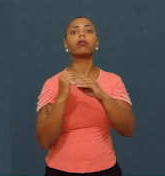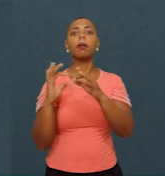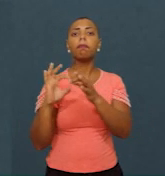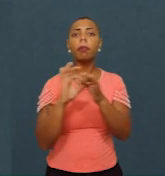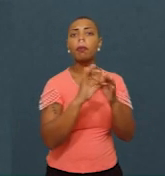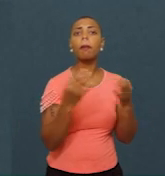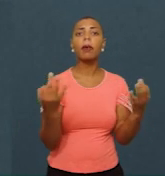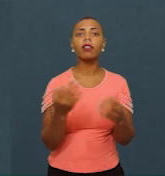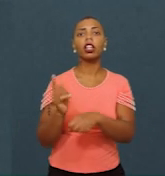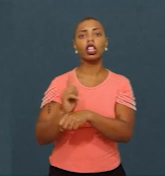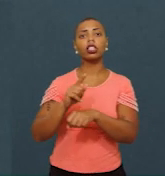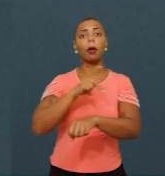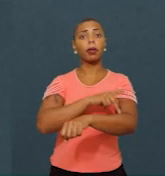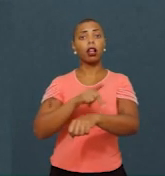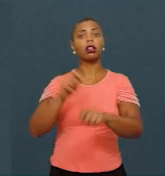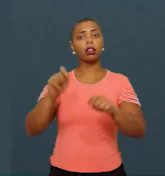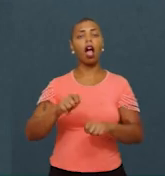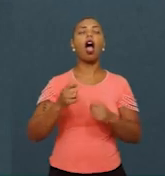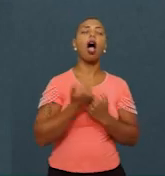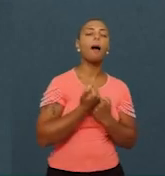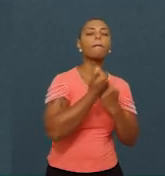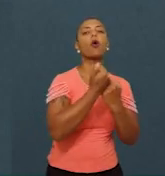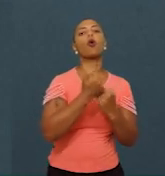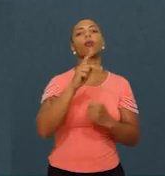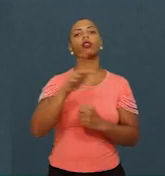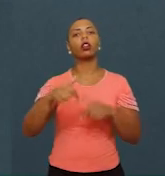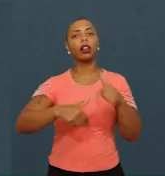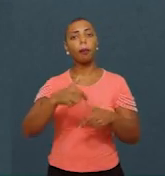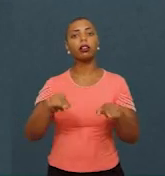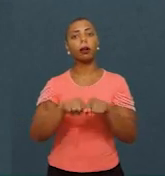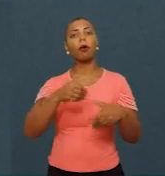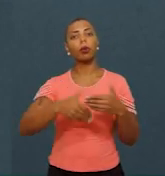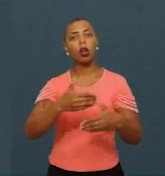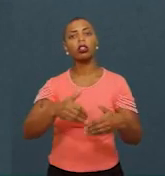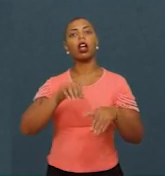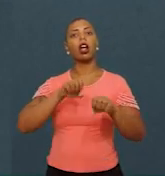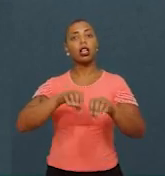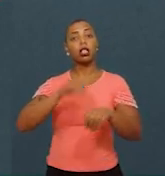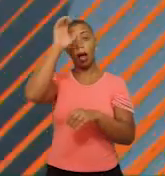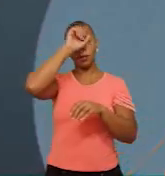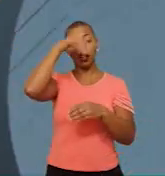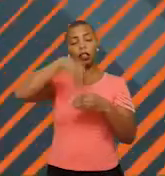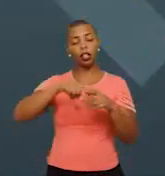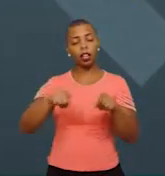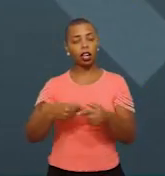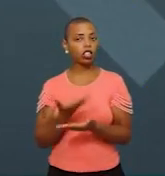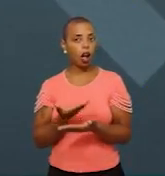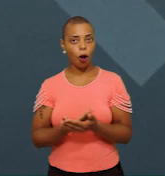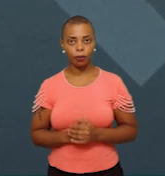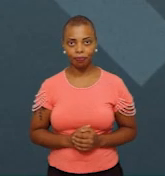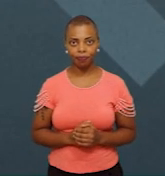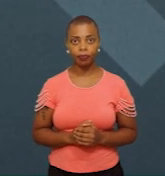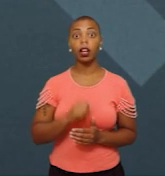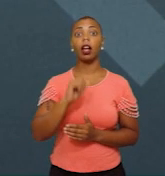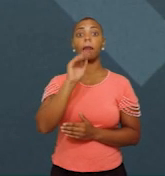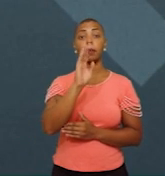pedagógica que apoie o trabalho dos professores e apoie o processo de ensino e aprendizagem dentro das salas de aula. A Base